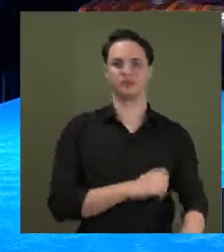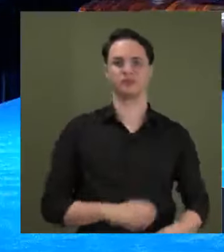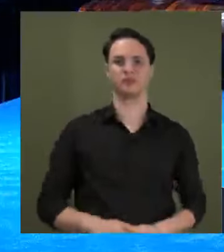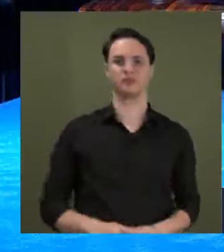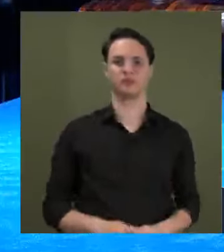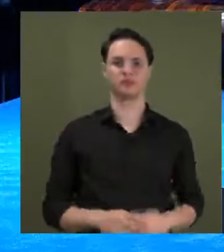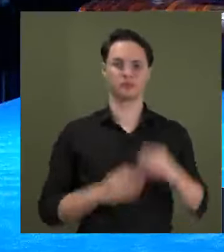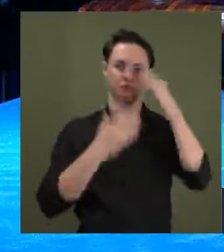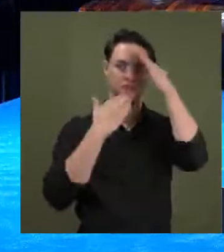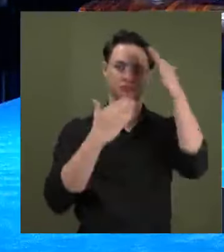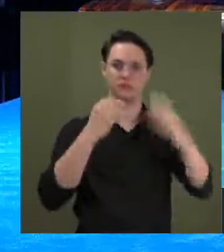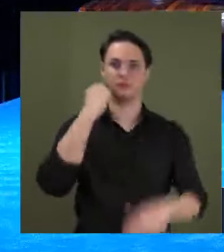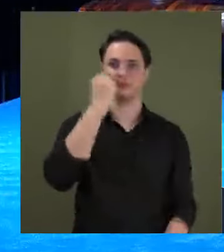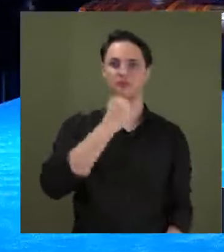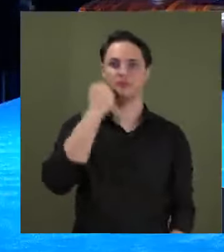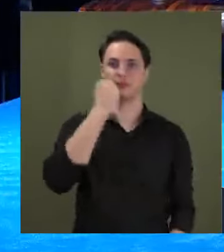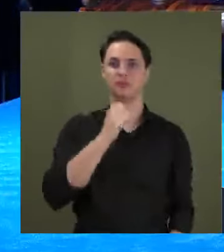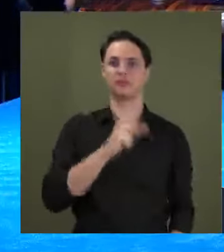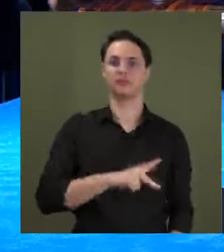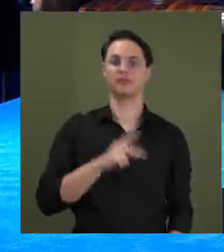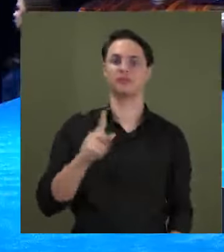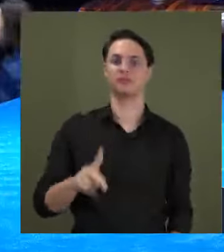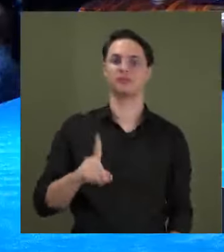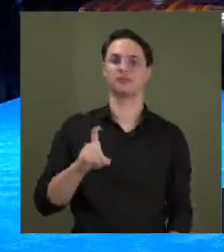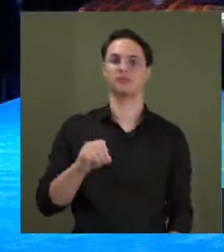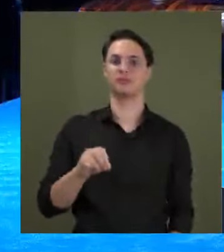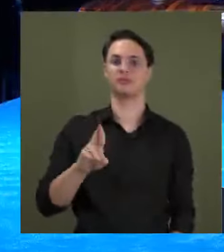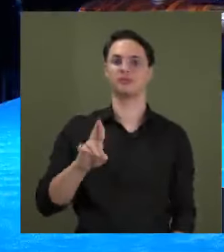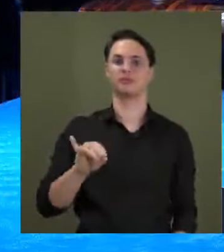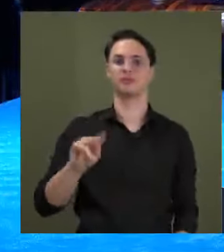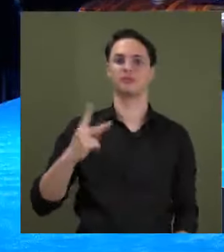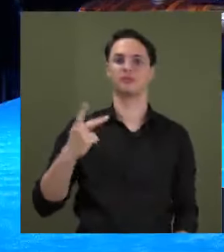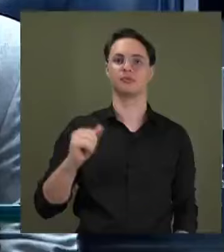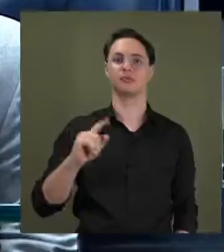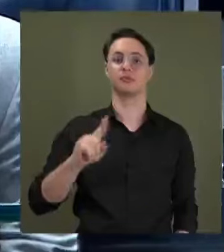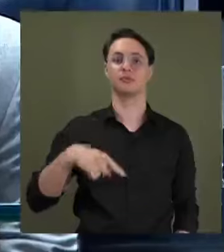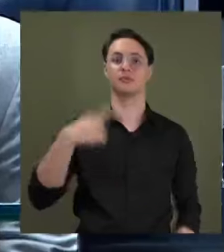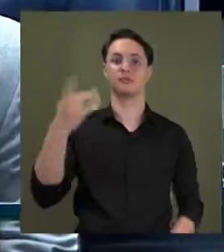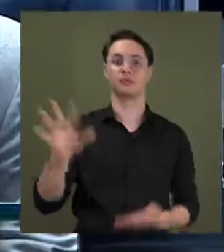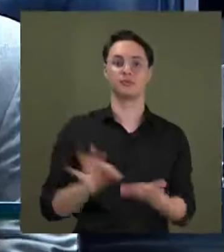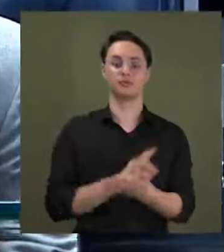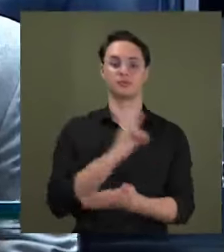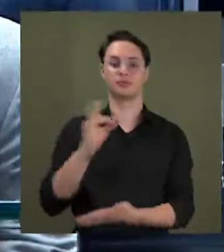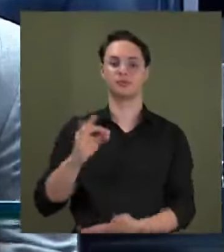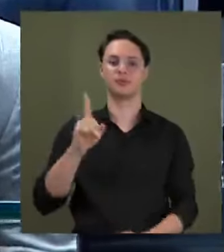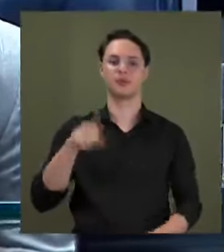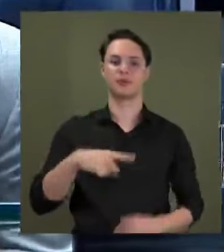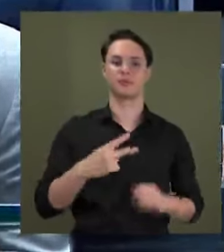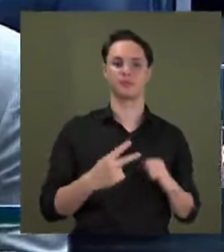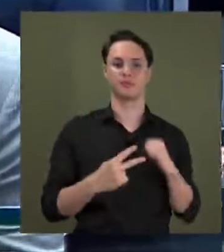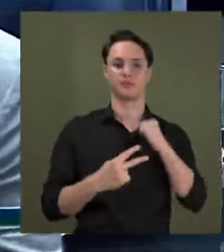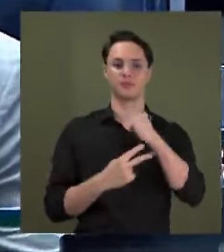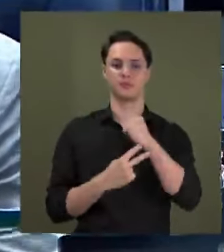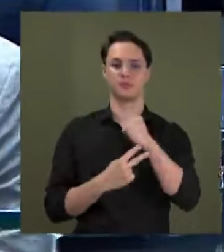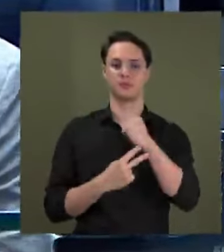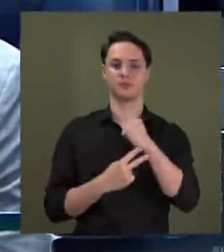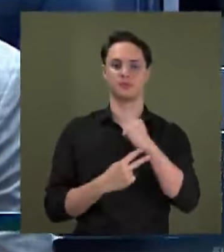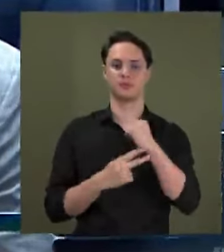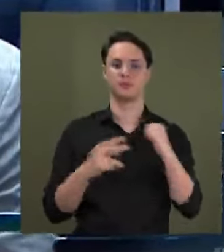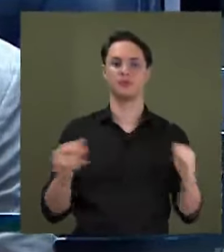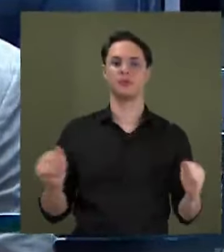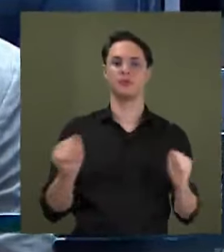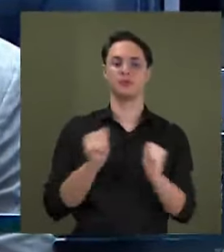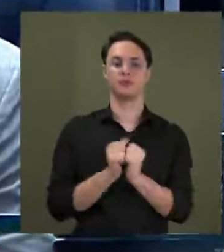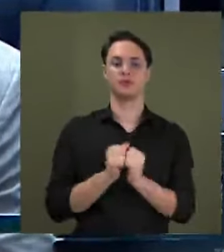Obrigado, senadora professora Dorinha Seabra. O próximo orador escrito é o senador Magno Malta, que vem acompanhado ao